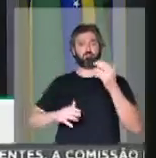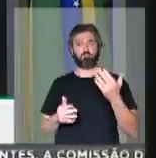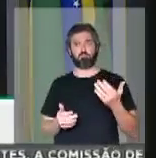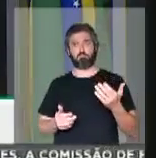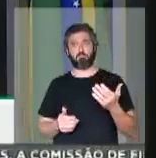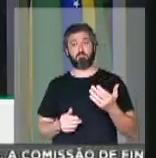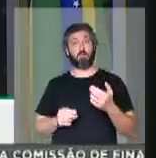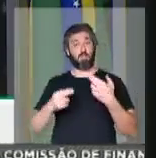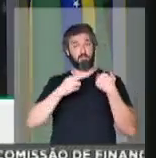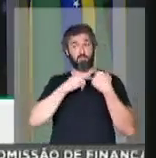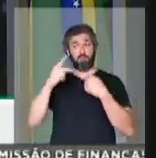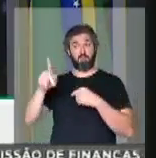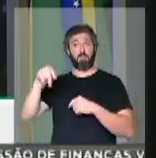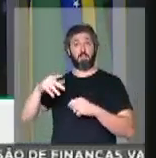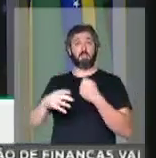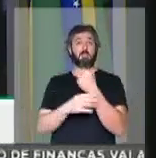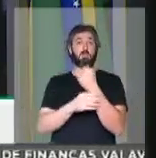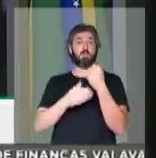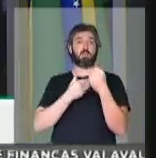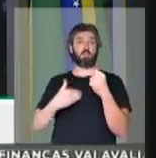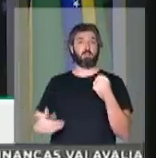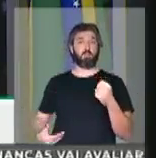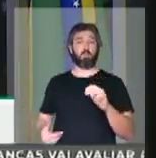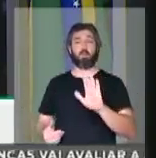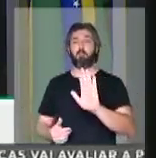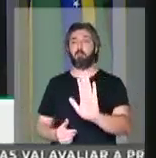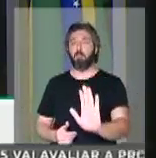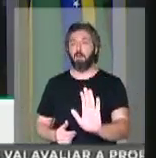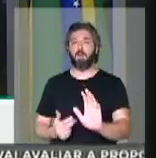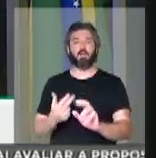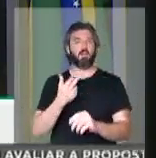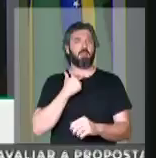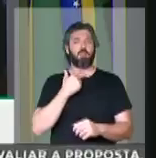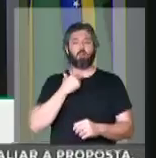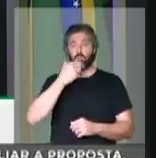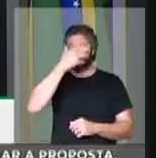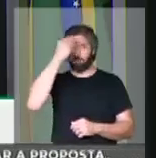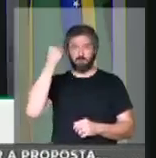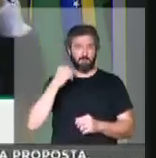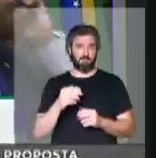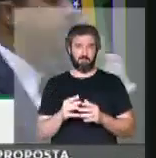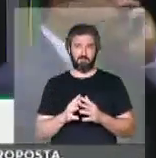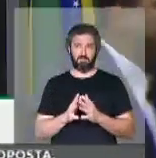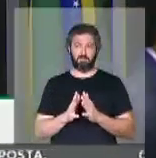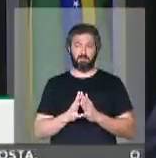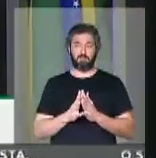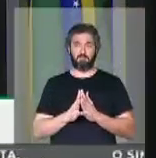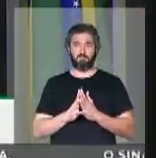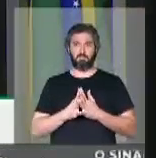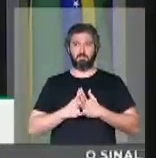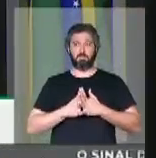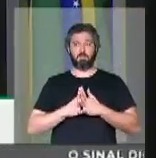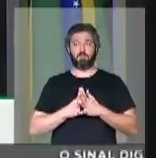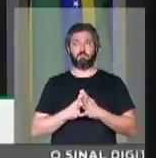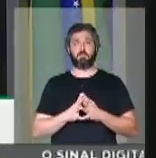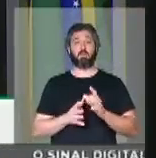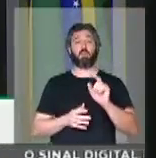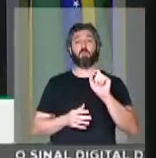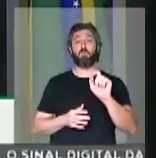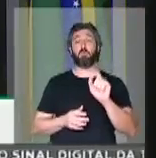papel é a segurança pública. Mas nós não podemos nos esquecer da